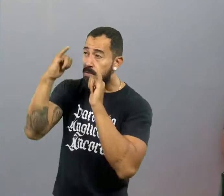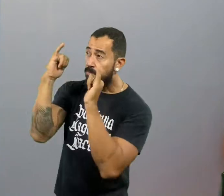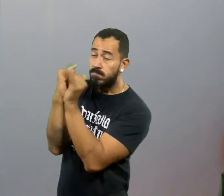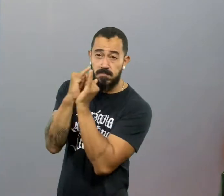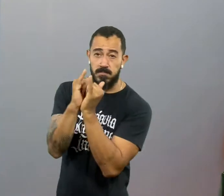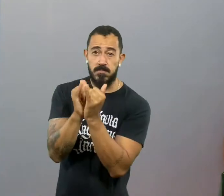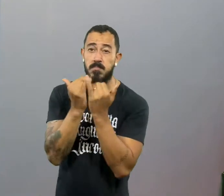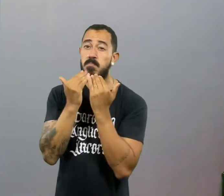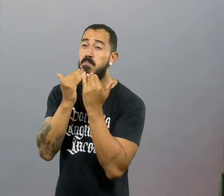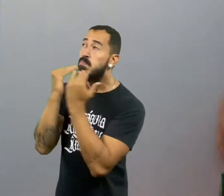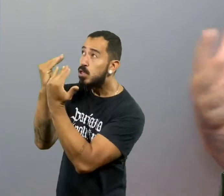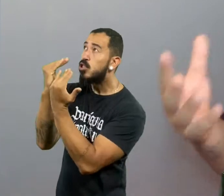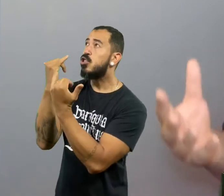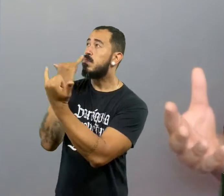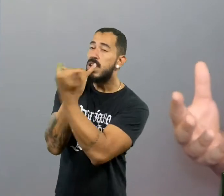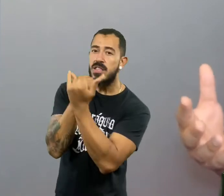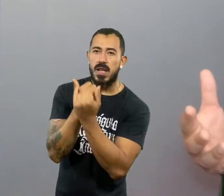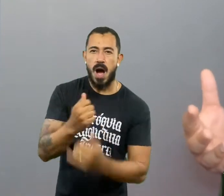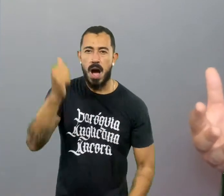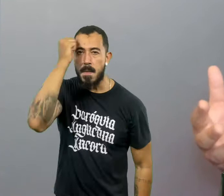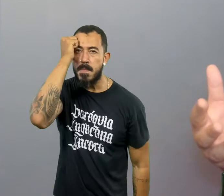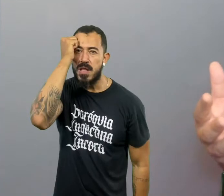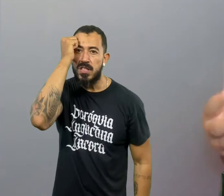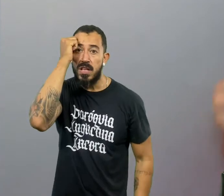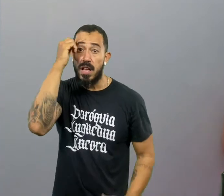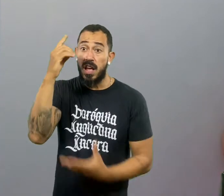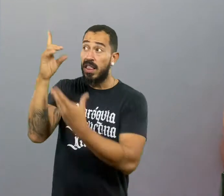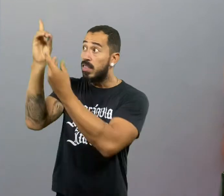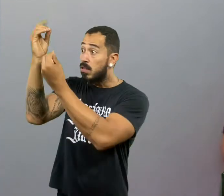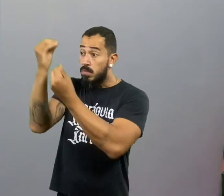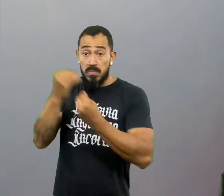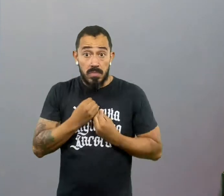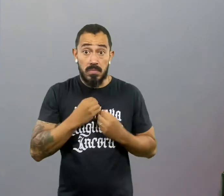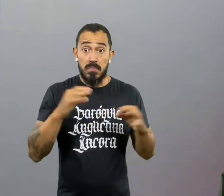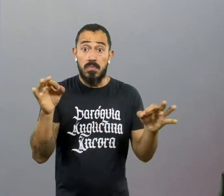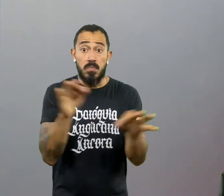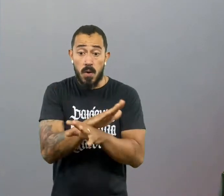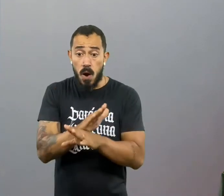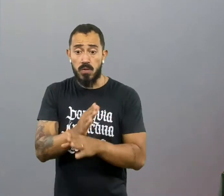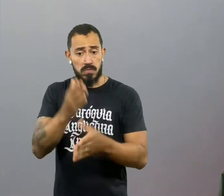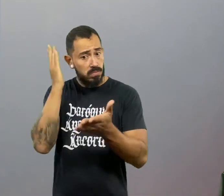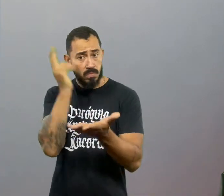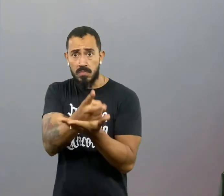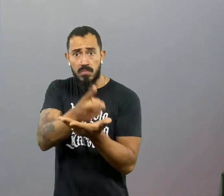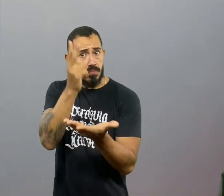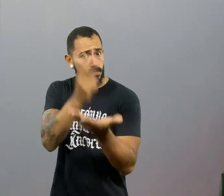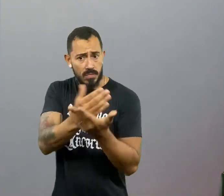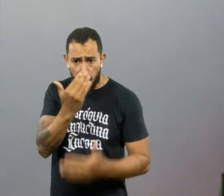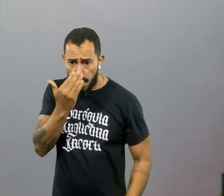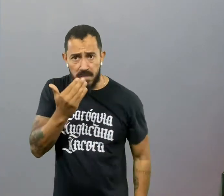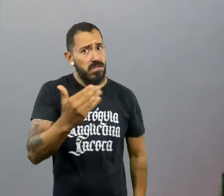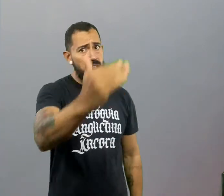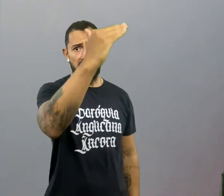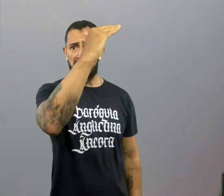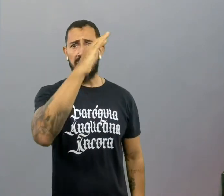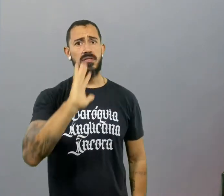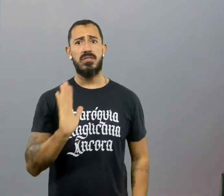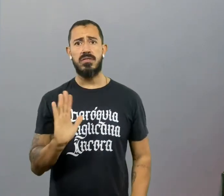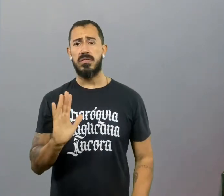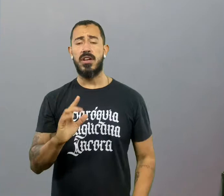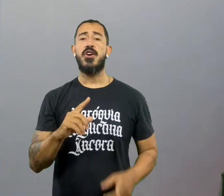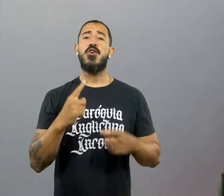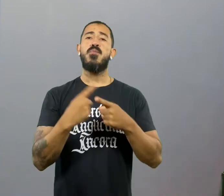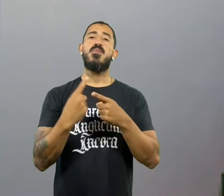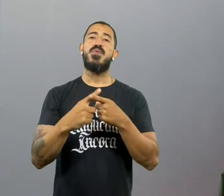perdão a Deus e aqui em dia de direito receber esse perdão e seguir em frente. Então, é isso. O primeiro passo para você ser prudente,